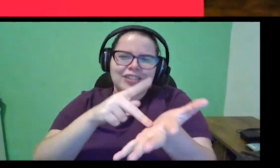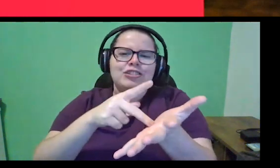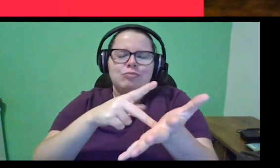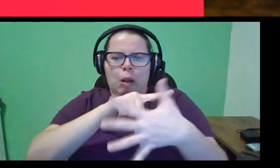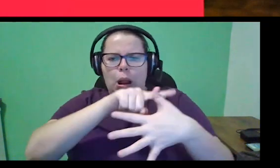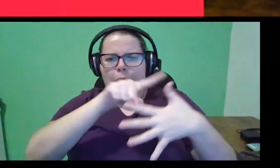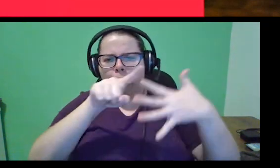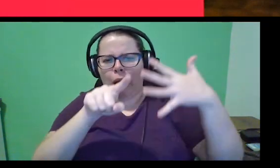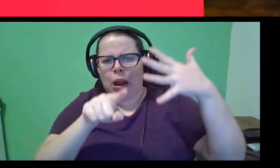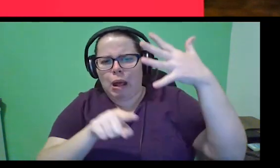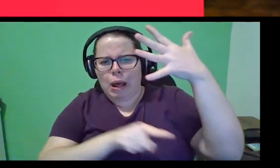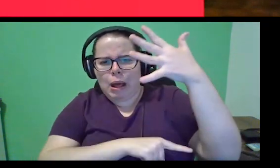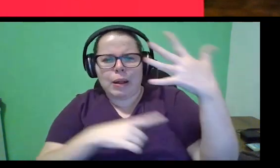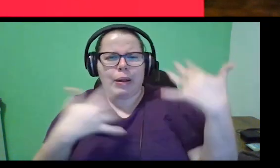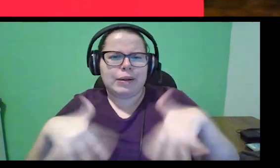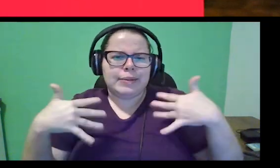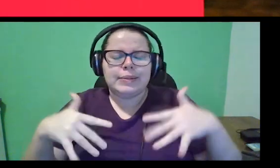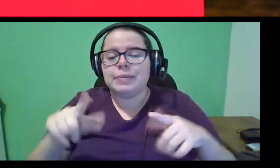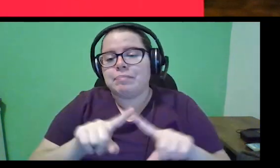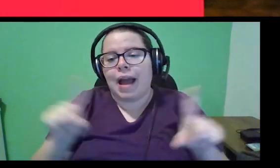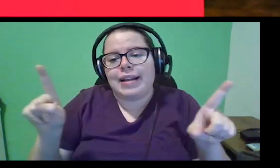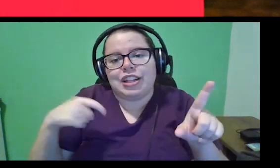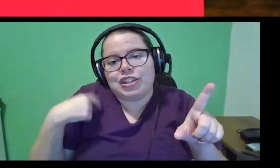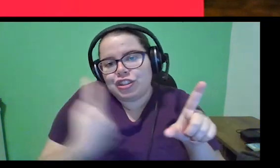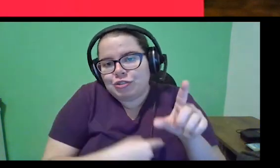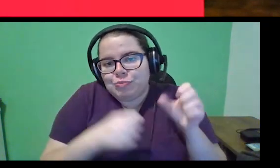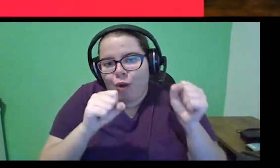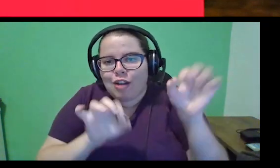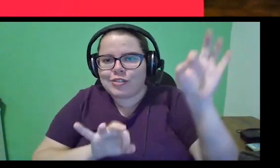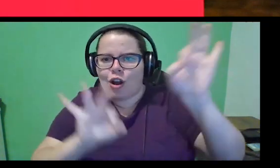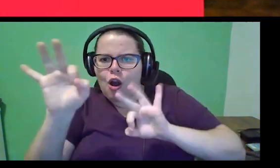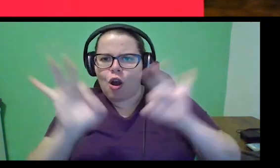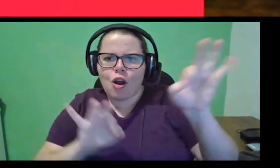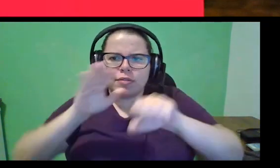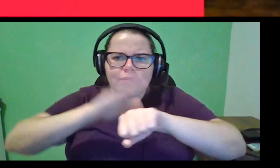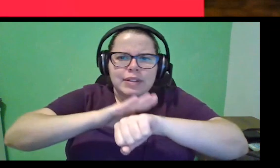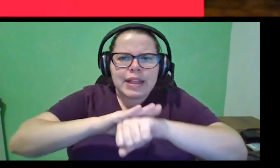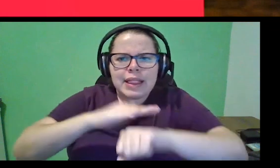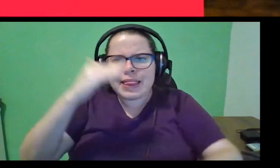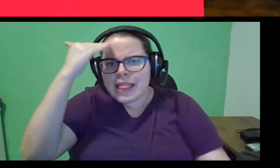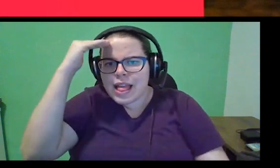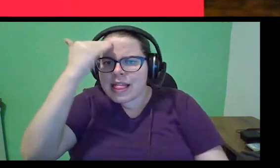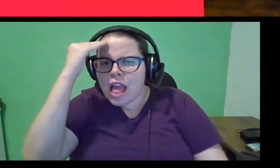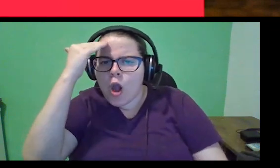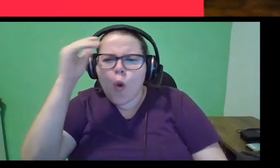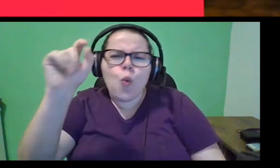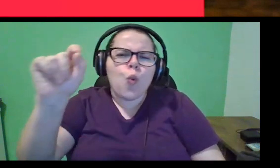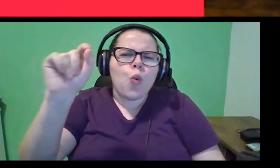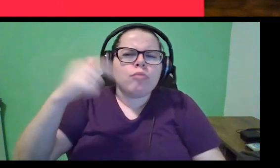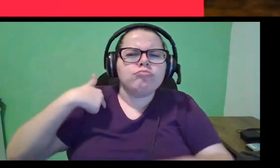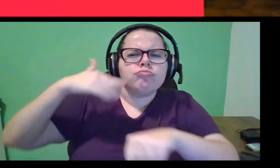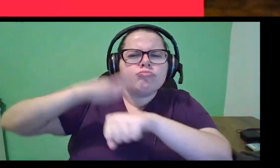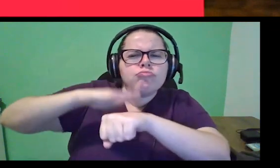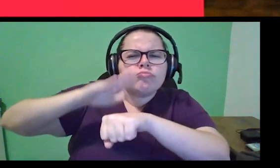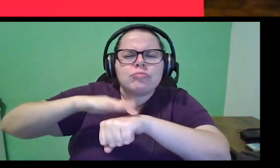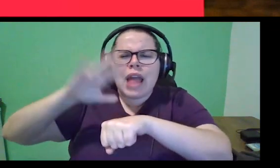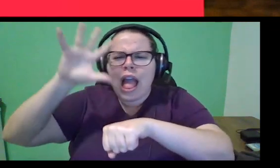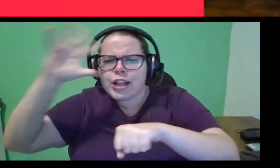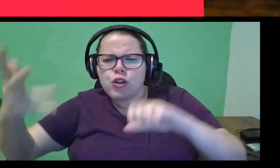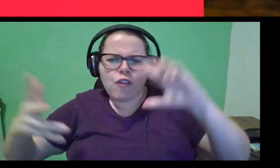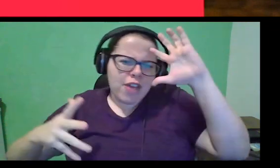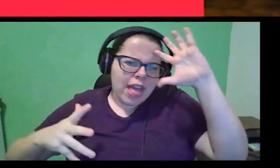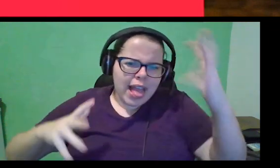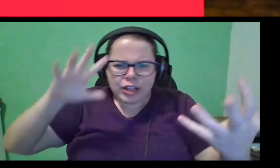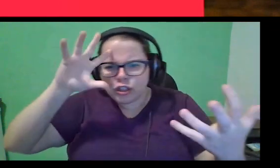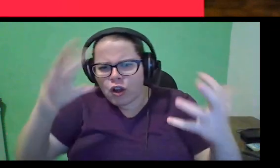olhar ao mesmo tempo. Mas a gente pode se organizar e entender, né, o que eu tenho que resolver logo no início